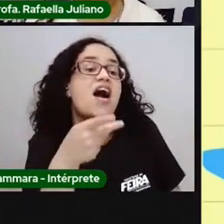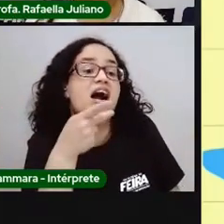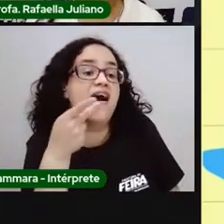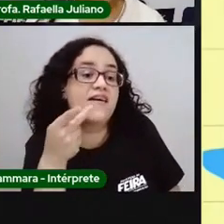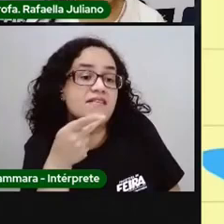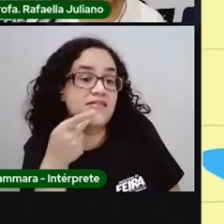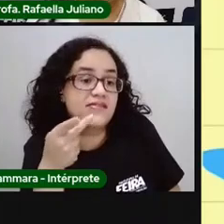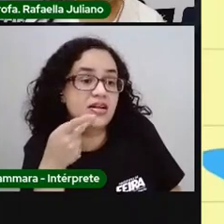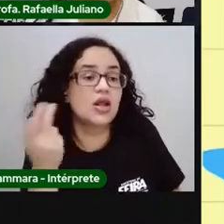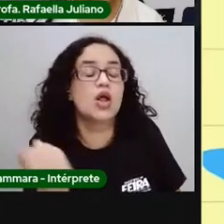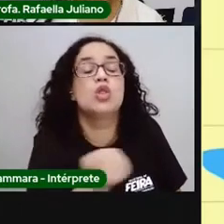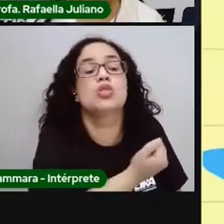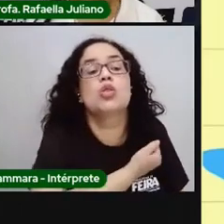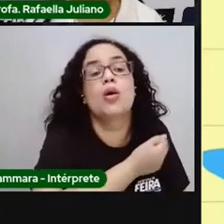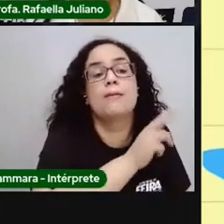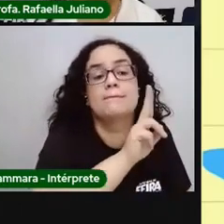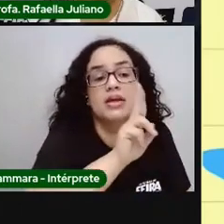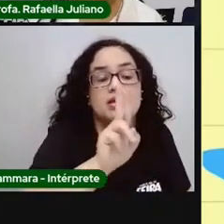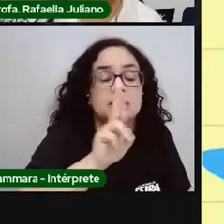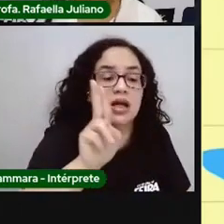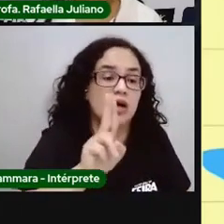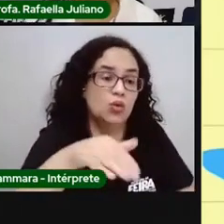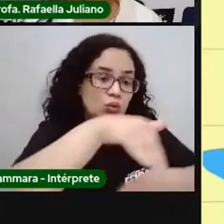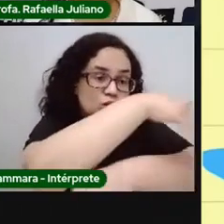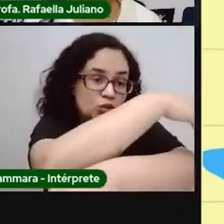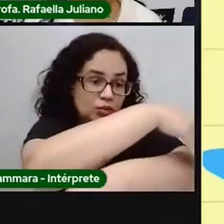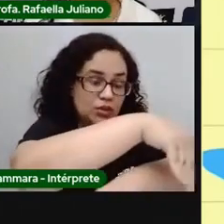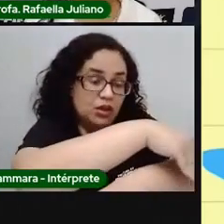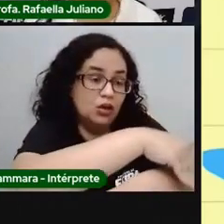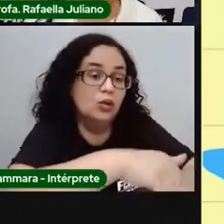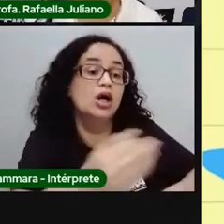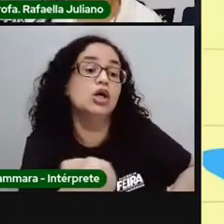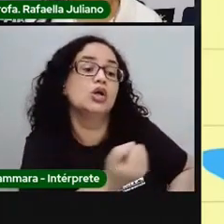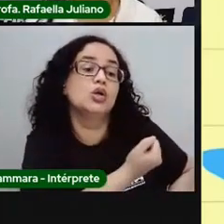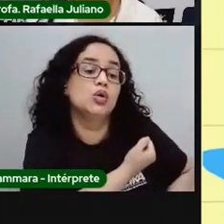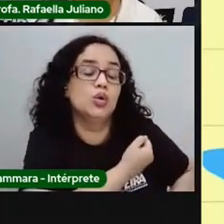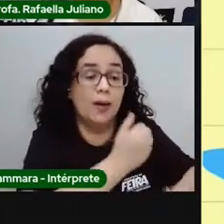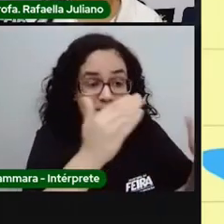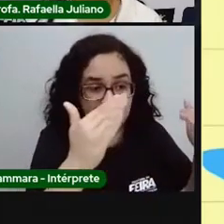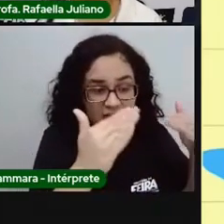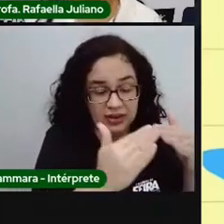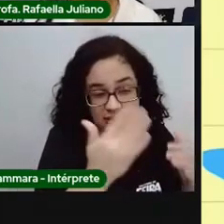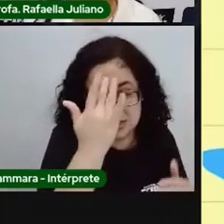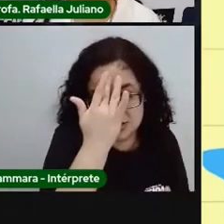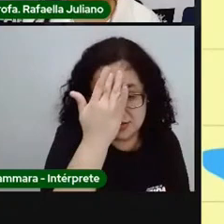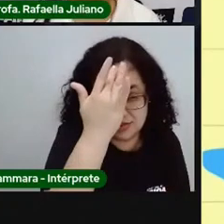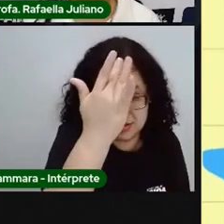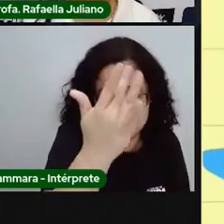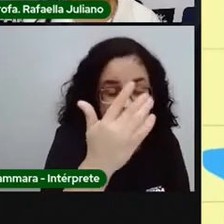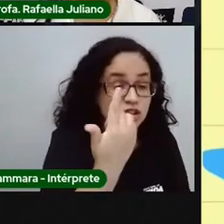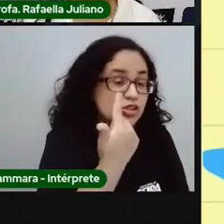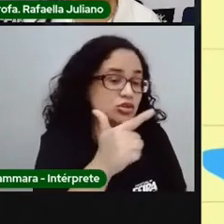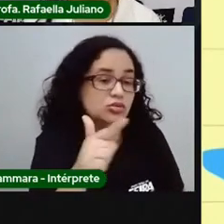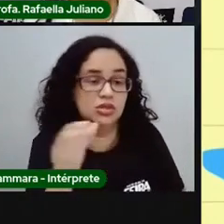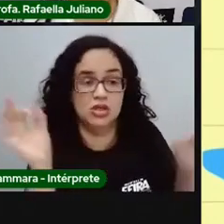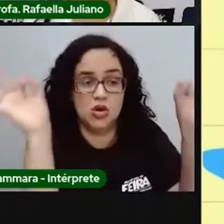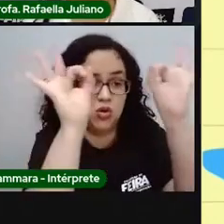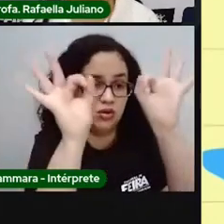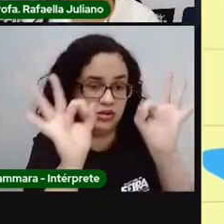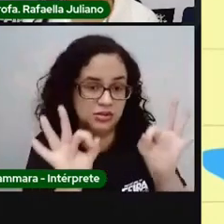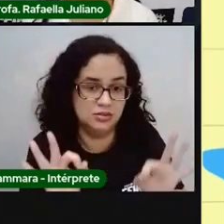o nome da rua e o número da casa, tudo fica mais fácil. Então, se a gente não tivesse essa organização em bairros,